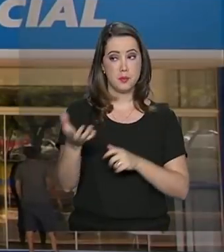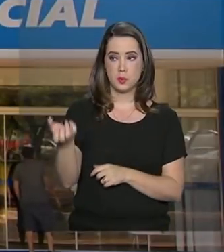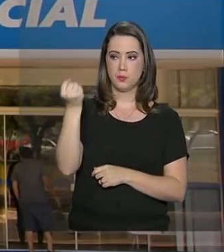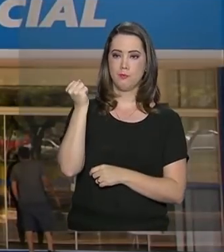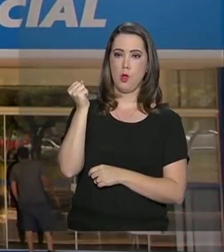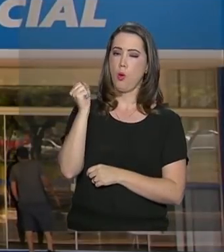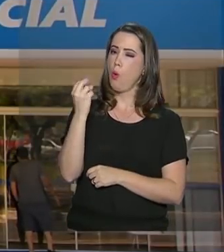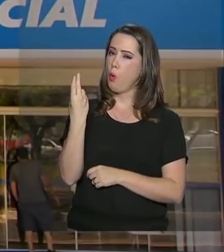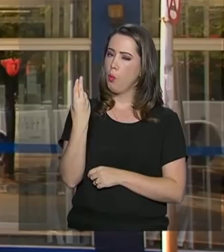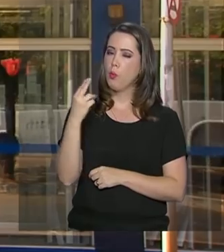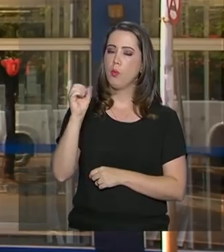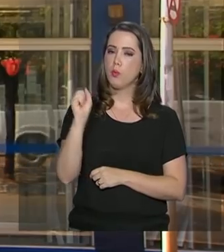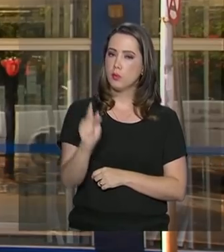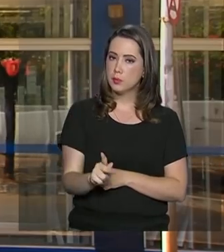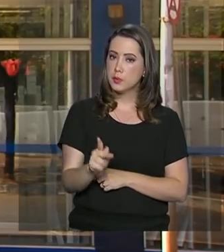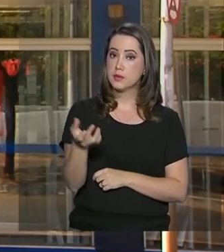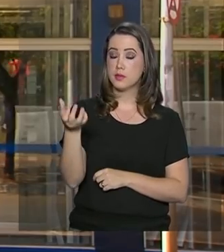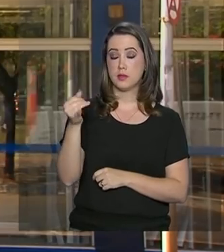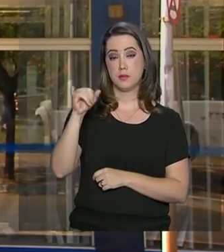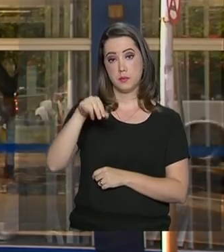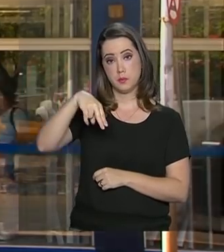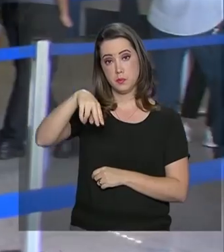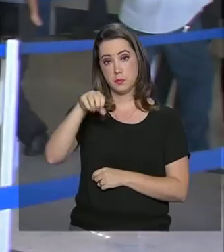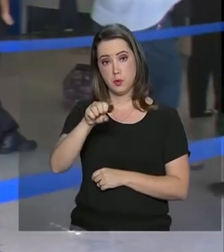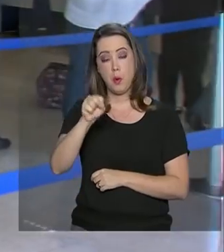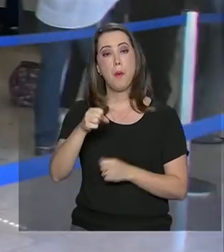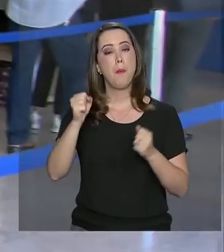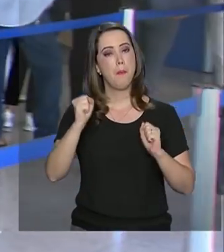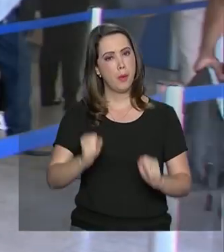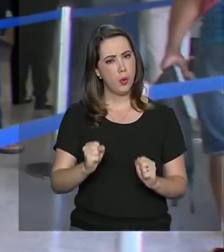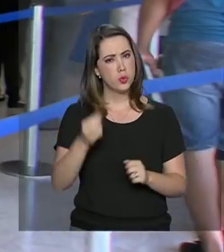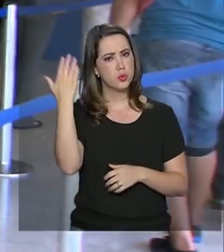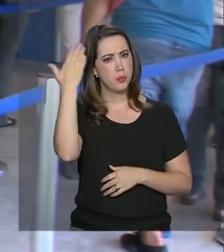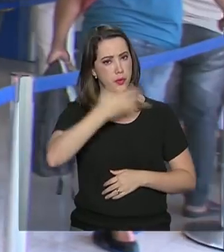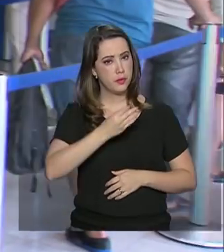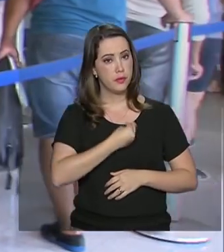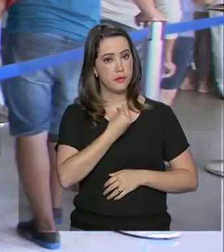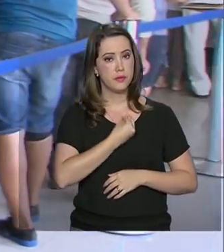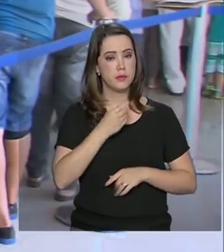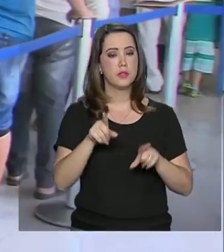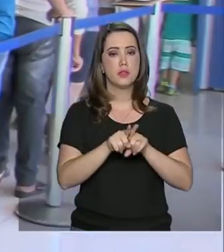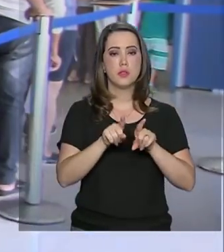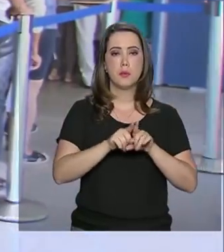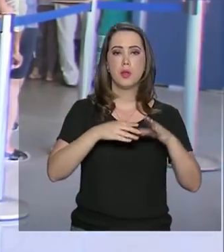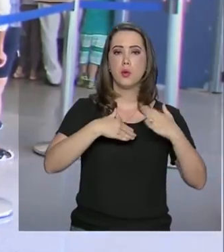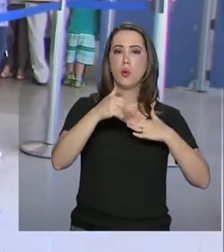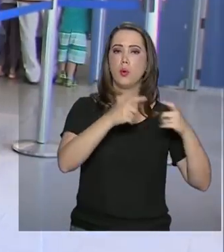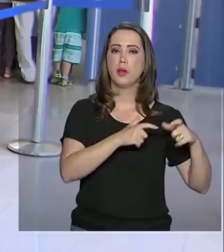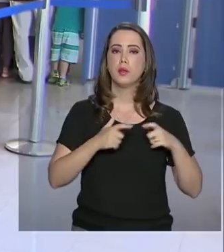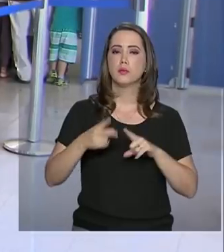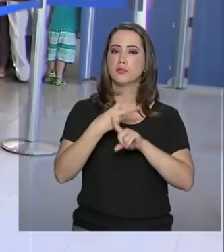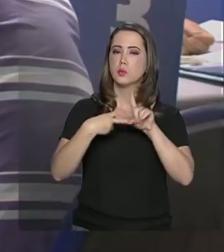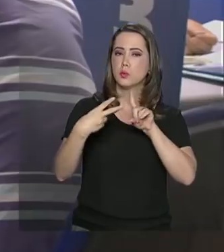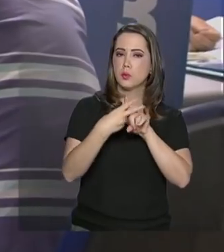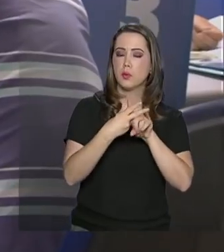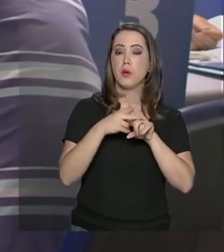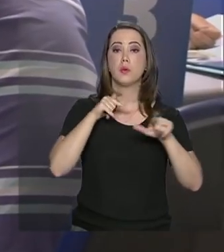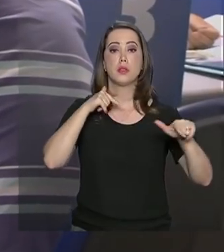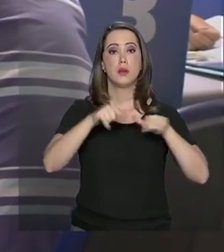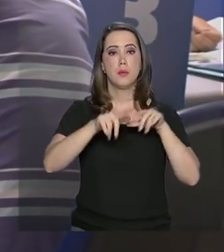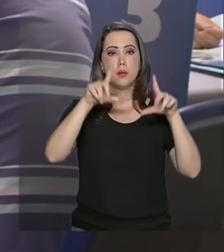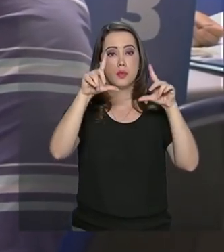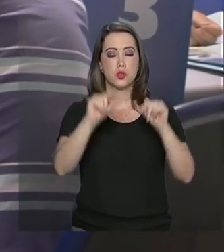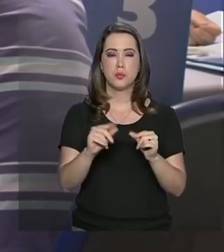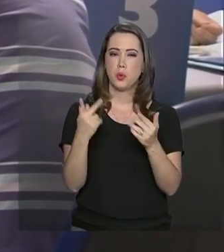A partir de agora, aposentados e pensionistas podem comprovar vida também em qualquer agência da Previdência. É mais uma ação para